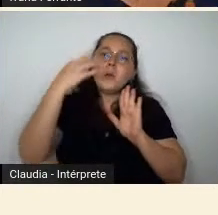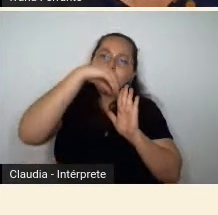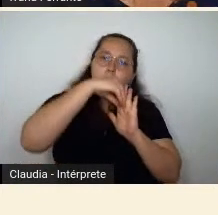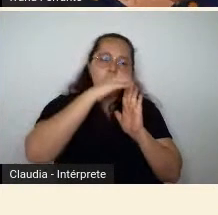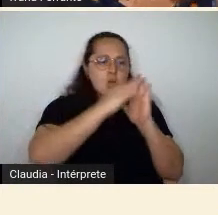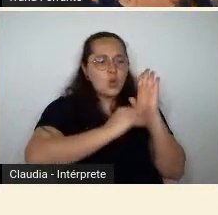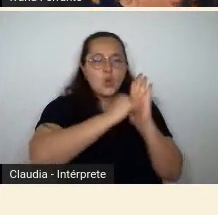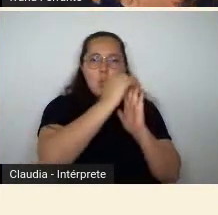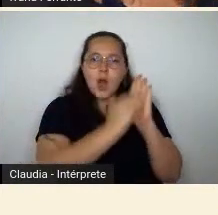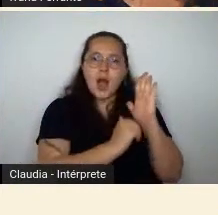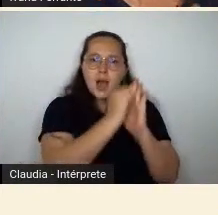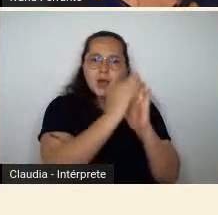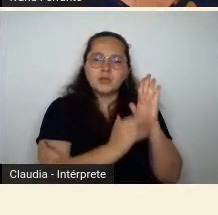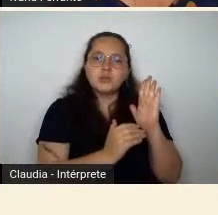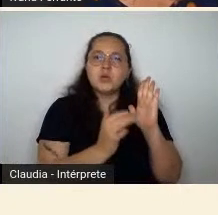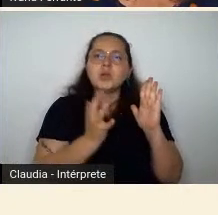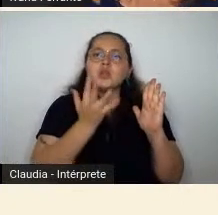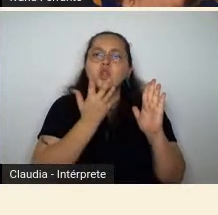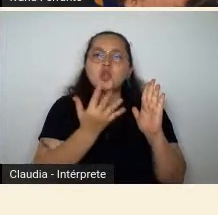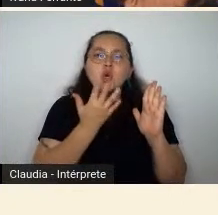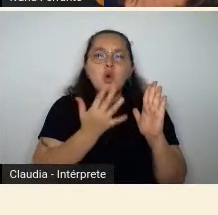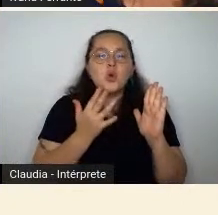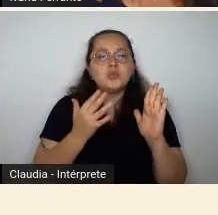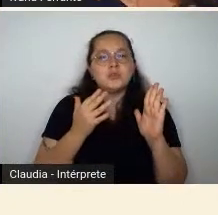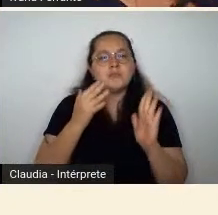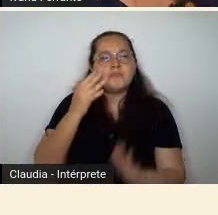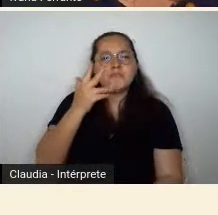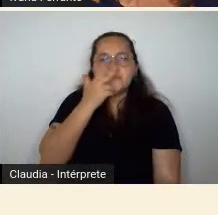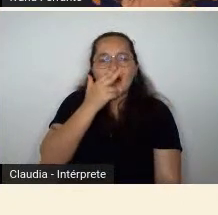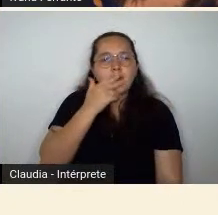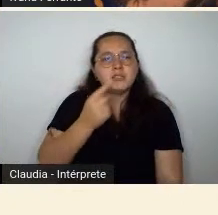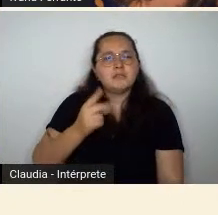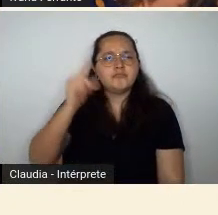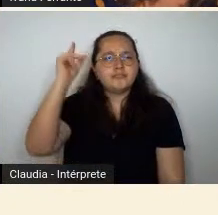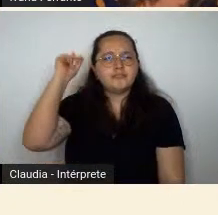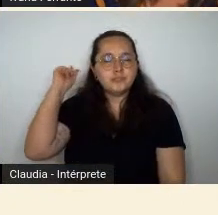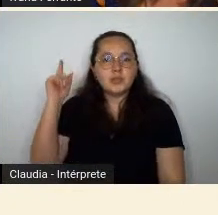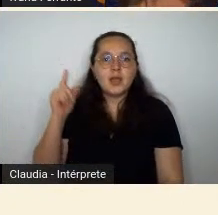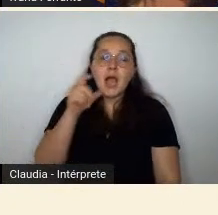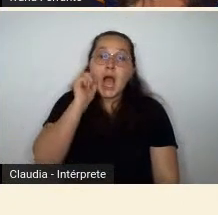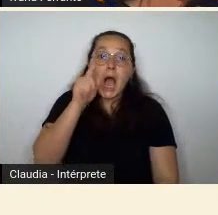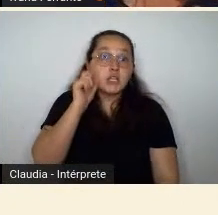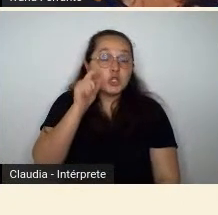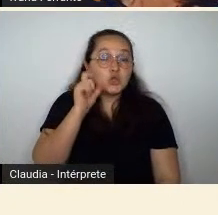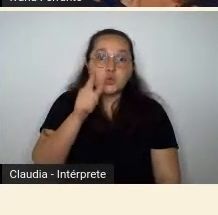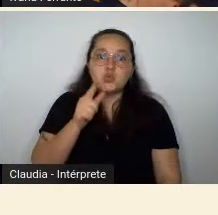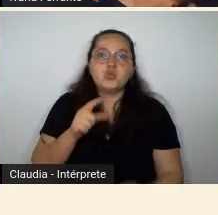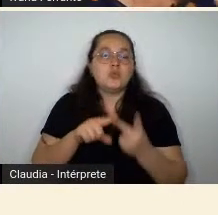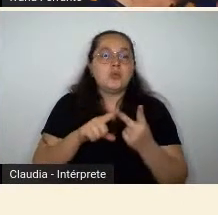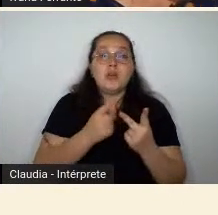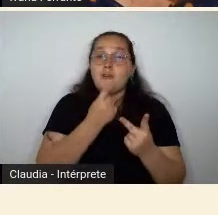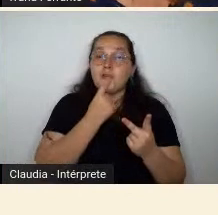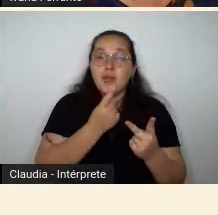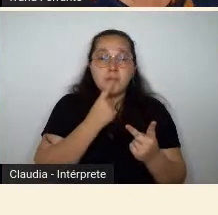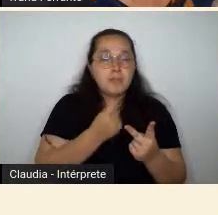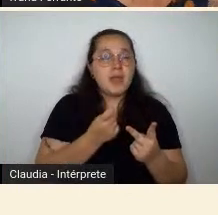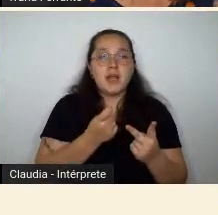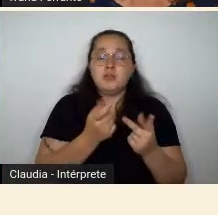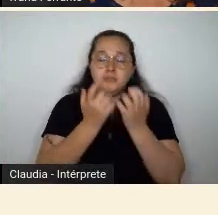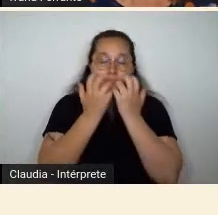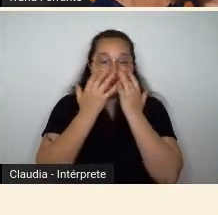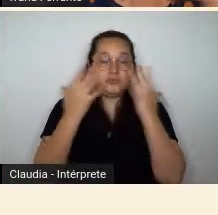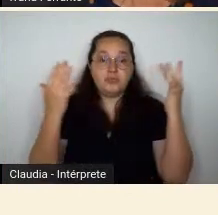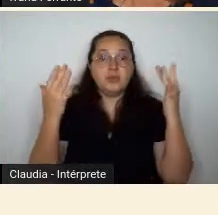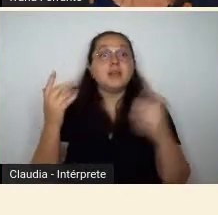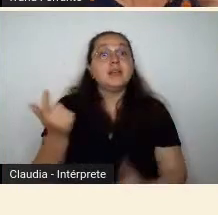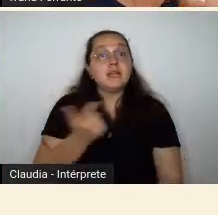fase, esses tons primitivos, os azuis profundos, o vermelho vivo que a gente encontra, por exemplo, nas